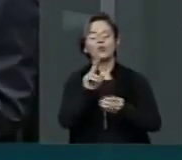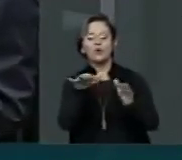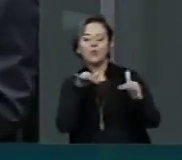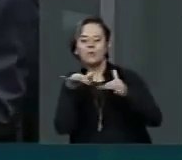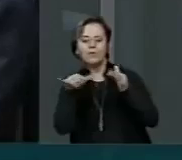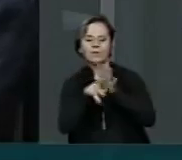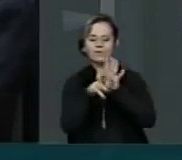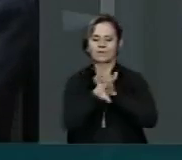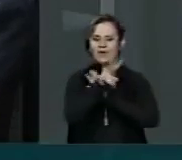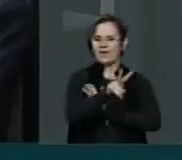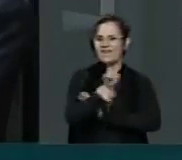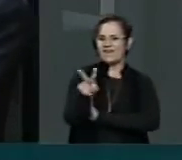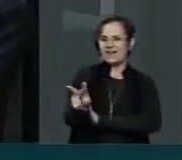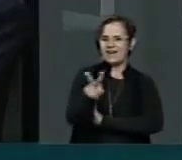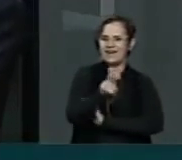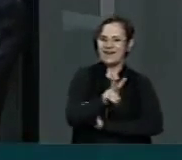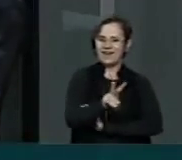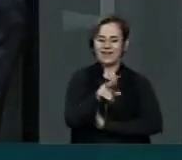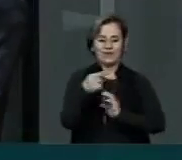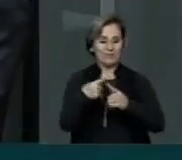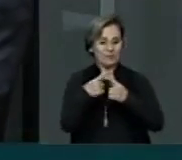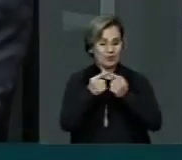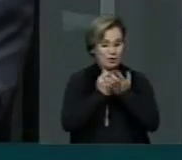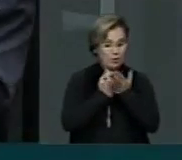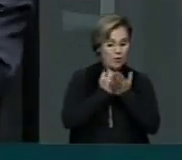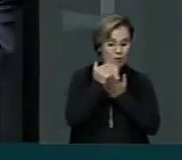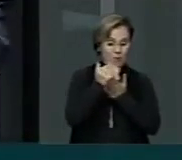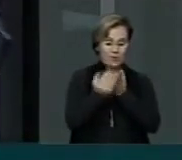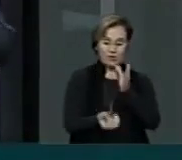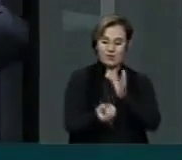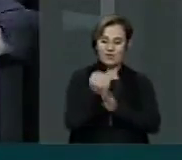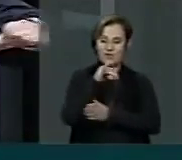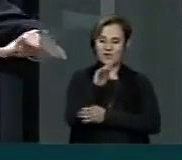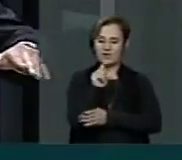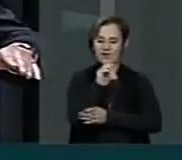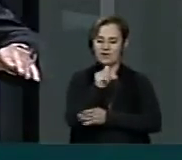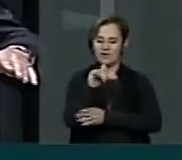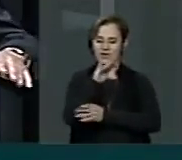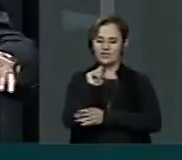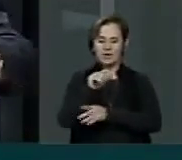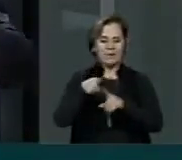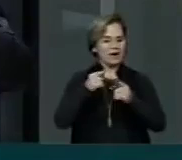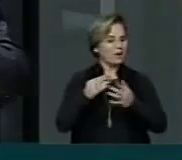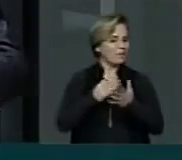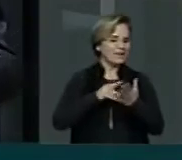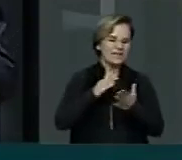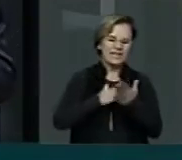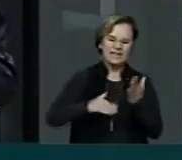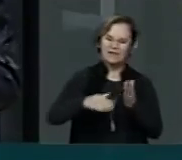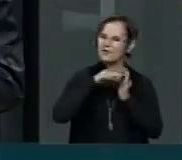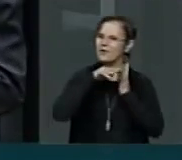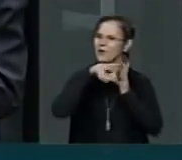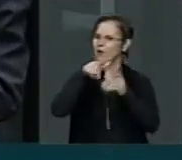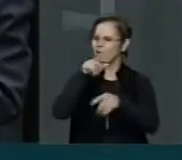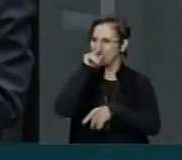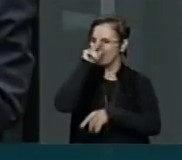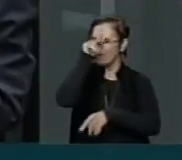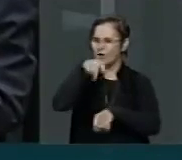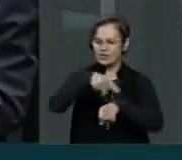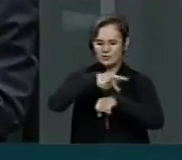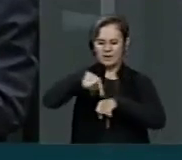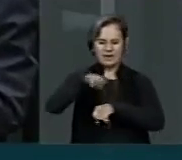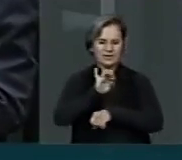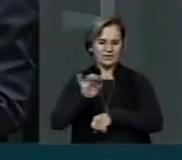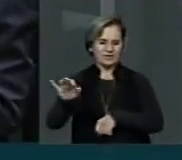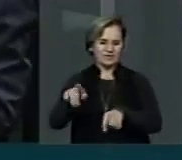reggae, porque o reggae é oriundo da Jamaica, mas ele está espalhado no mundo inteiro e é muito forte dos países europeus também,